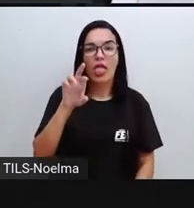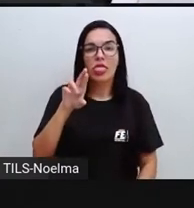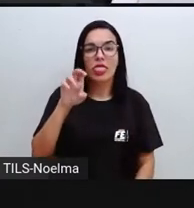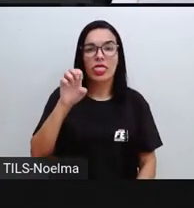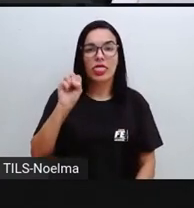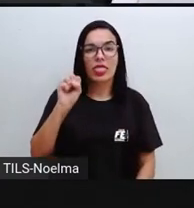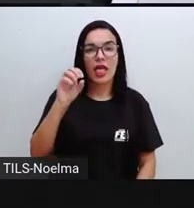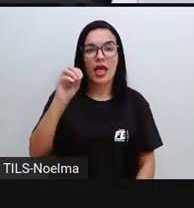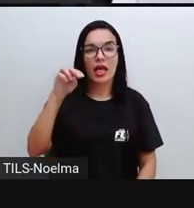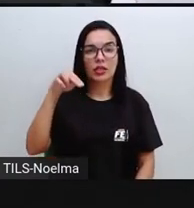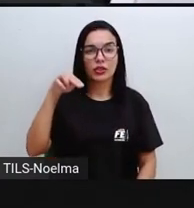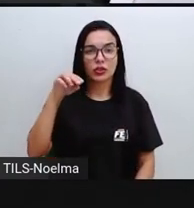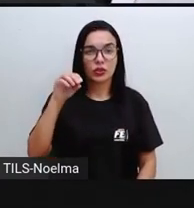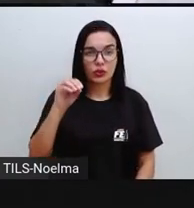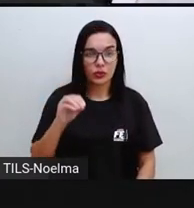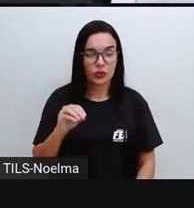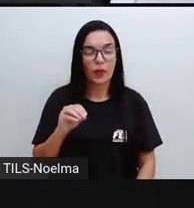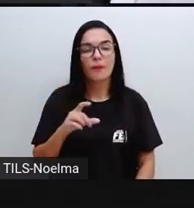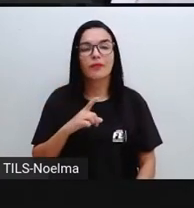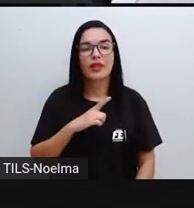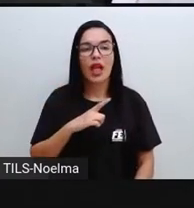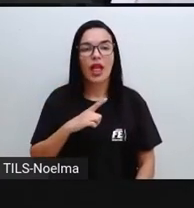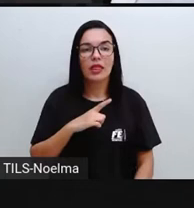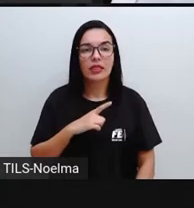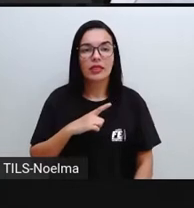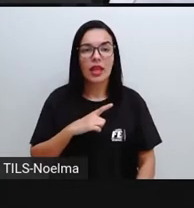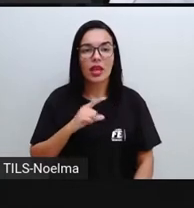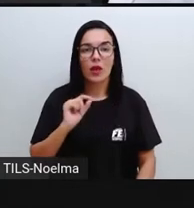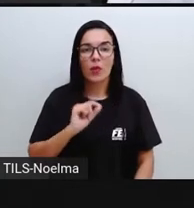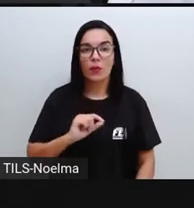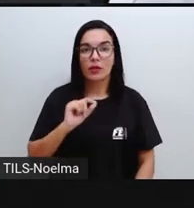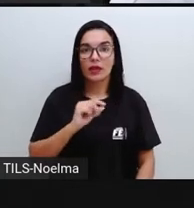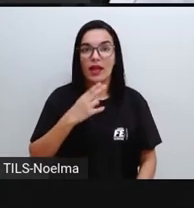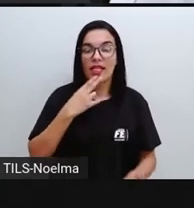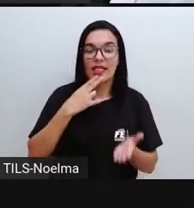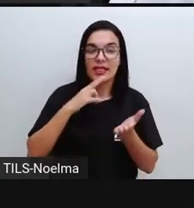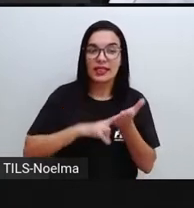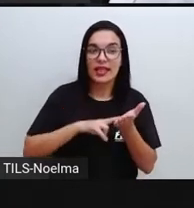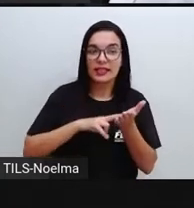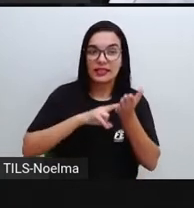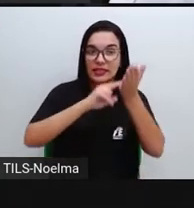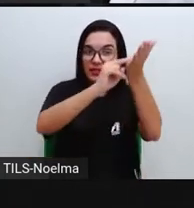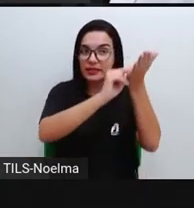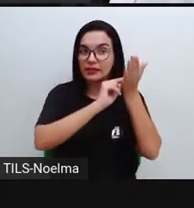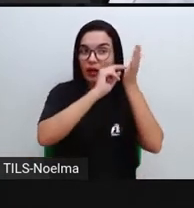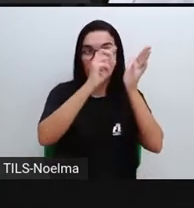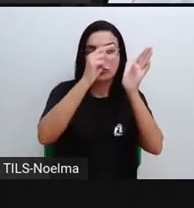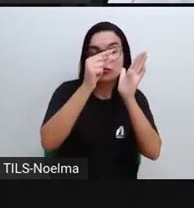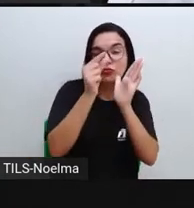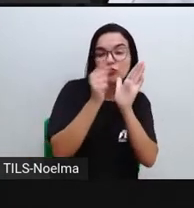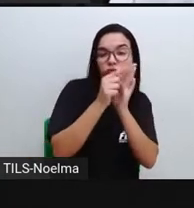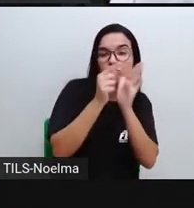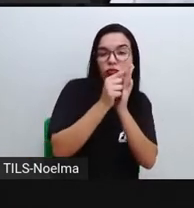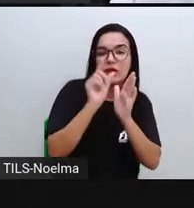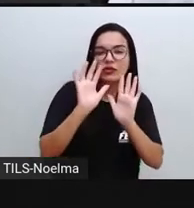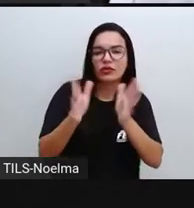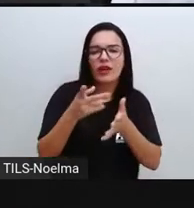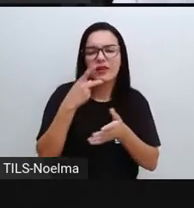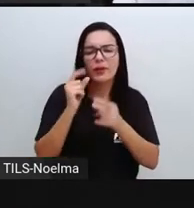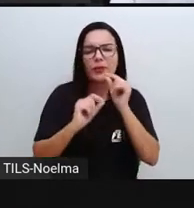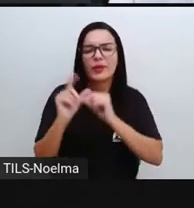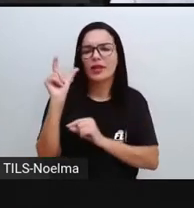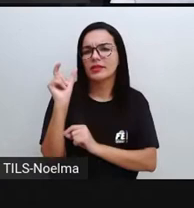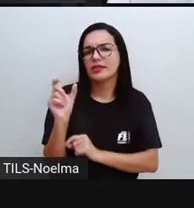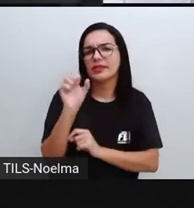vocês perceberem, ó. Anderson coleciona selos, tá? Olha lá, selos. Nós já falamos aqui